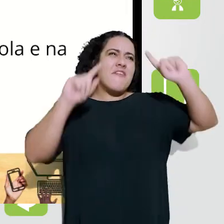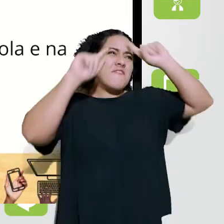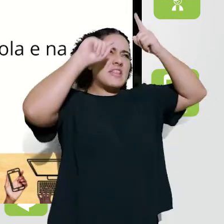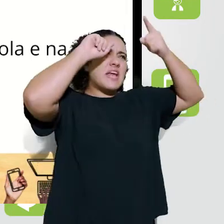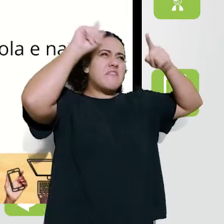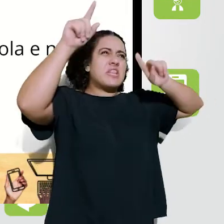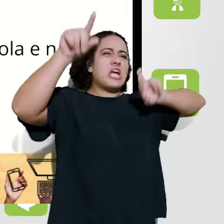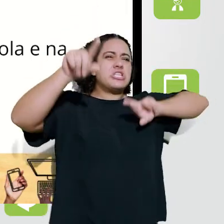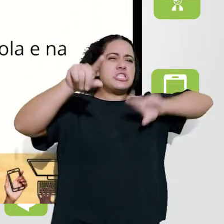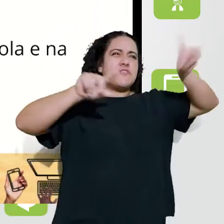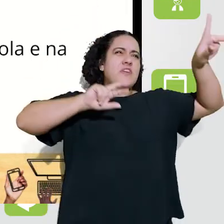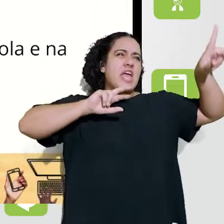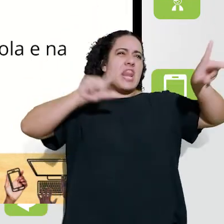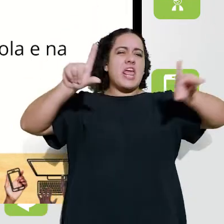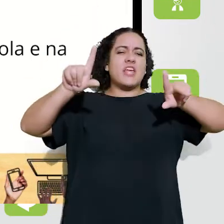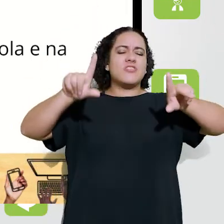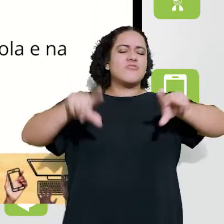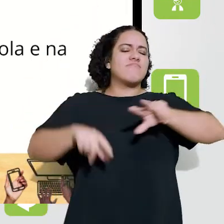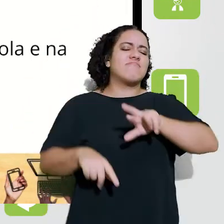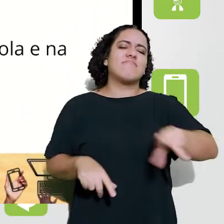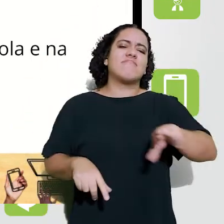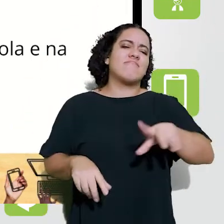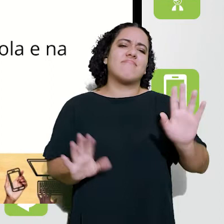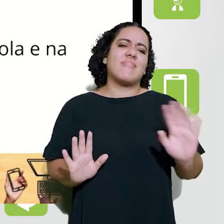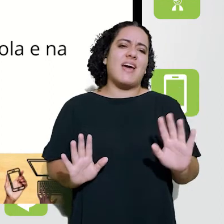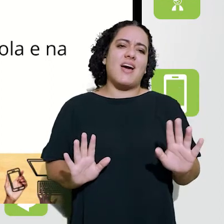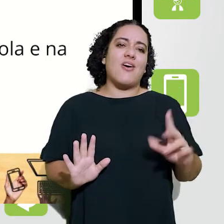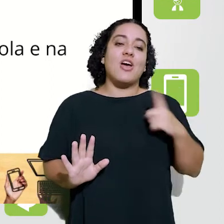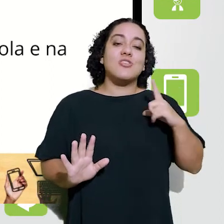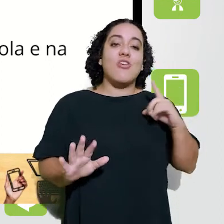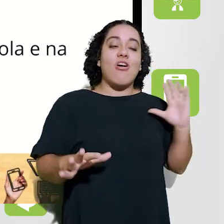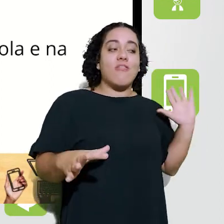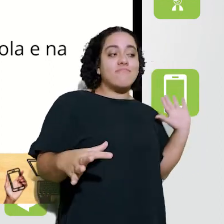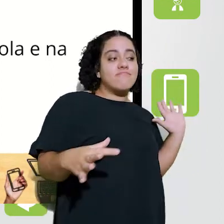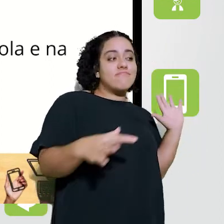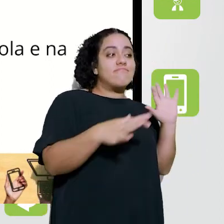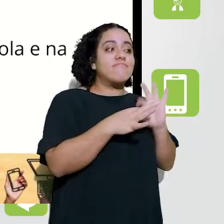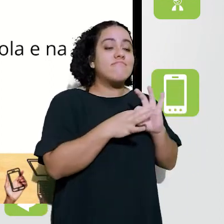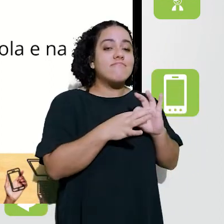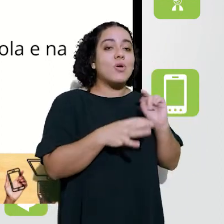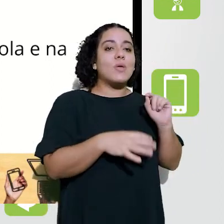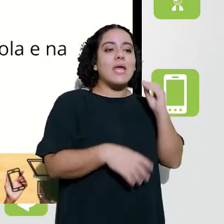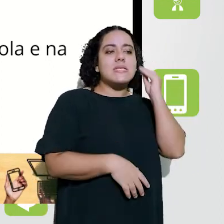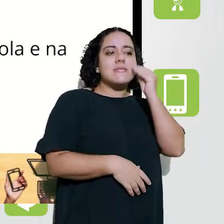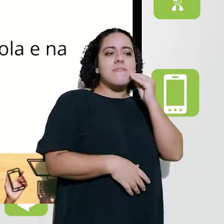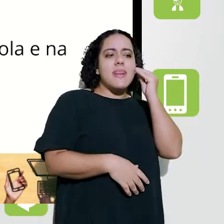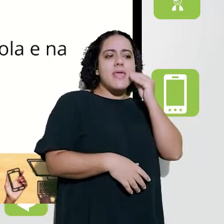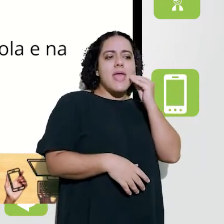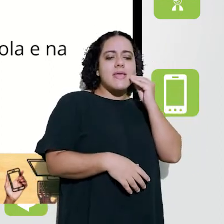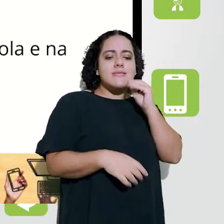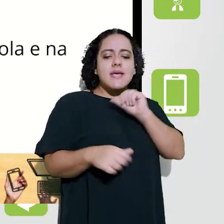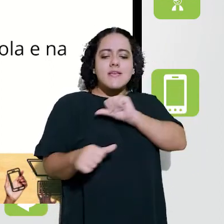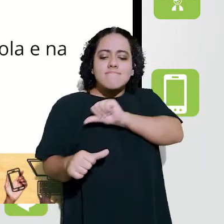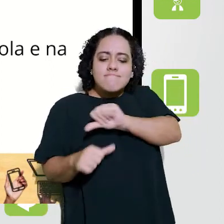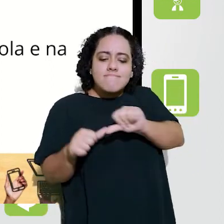de nós educadores, não essa inventividade, não esse esse leque de